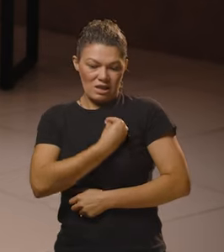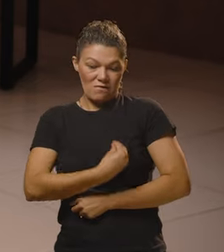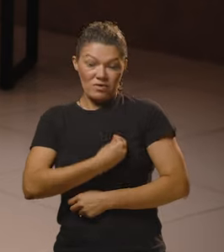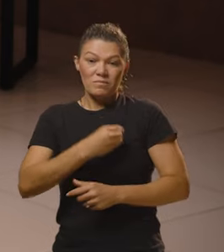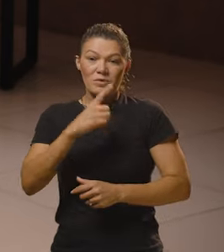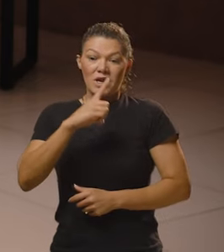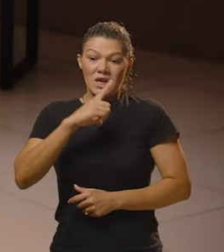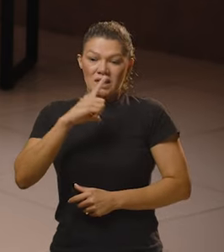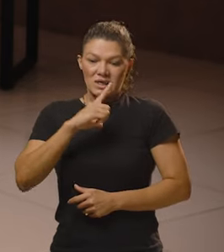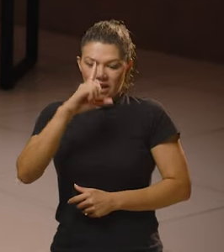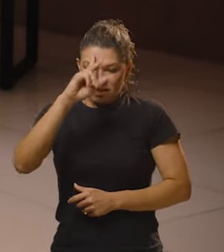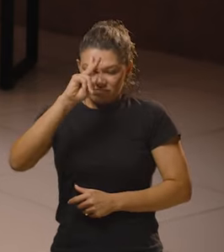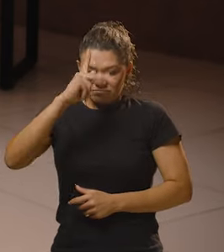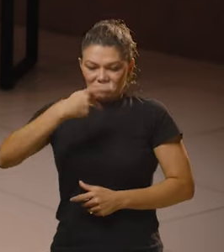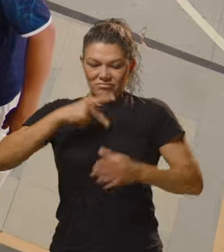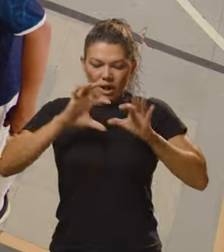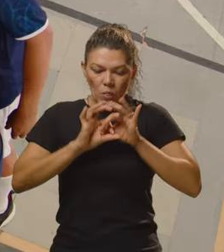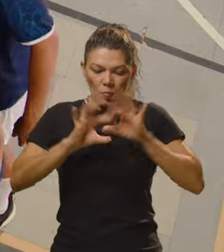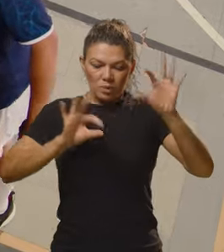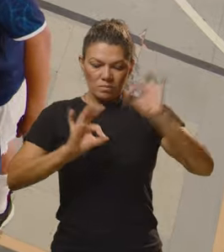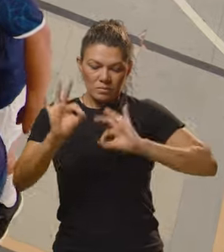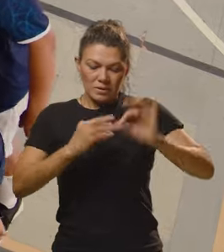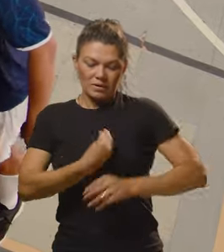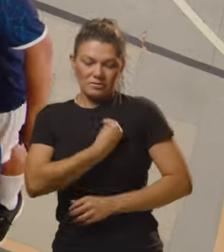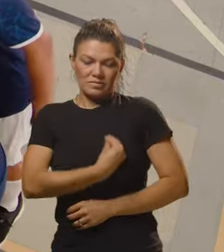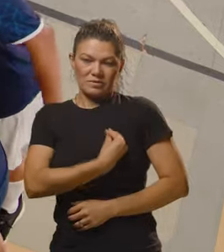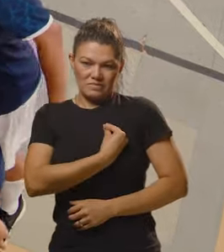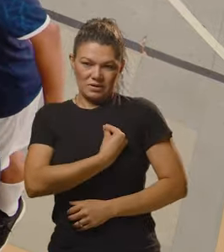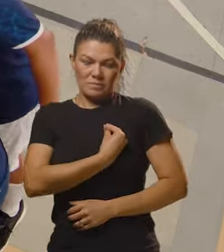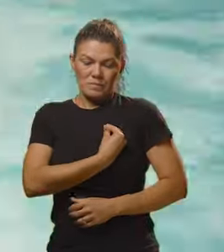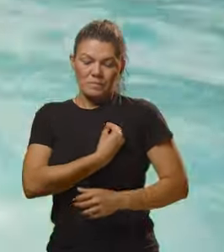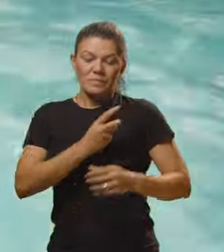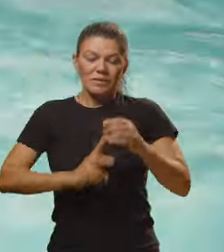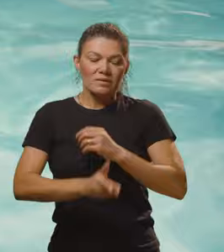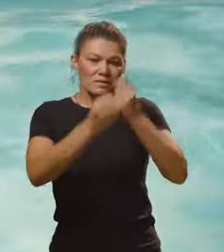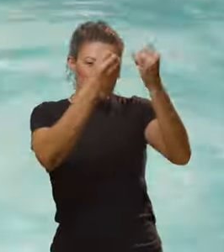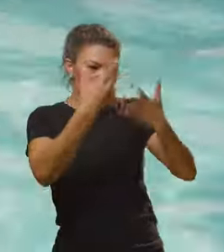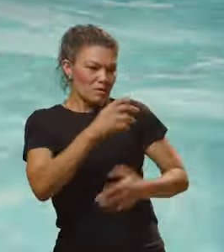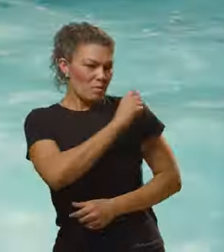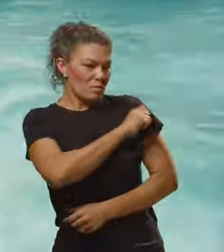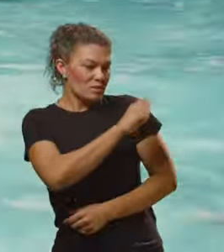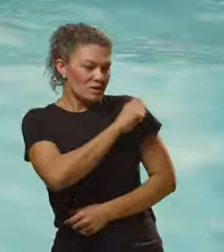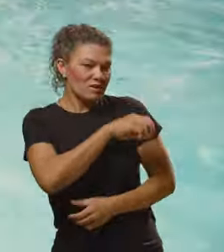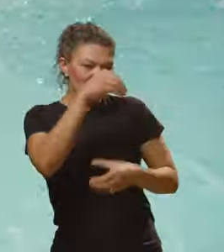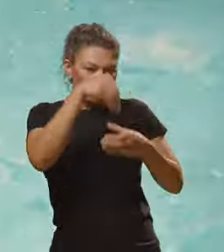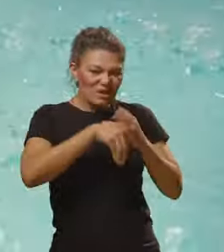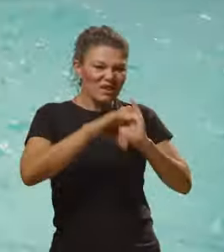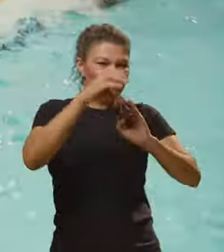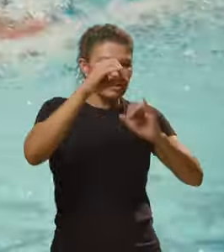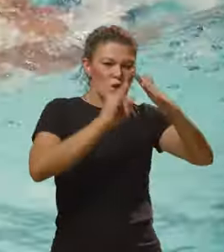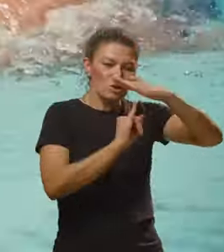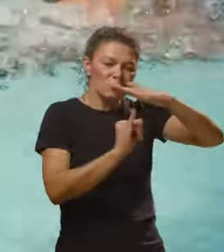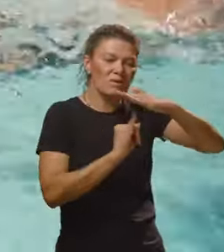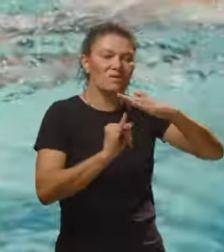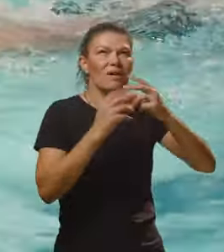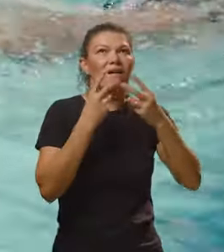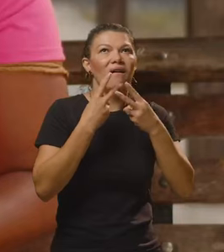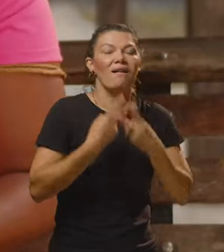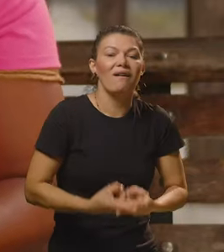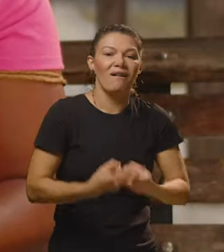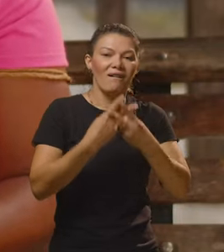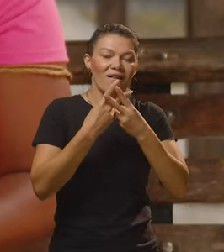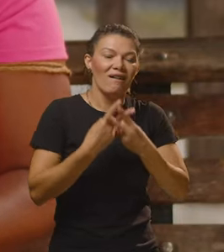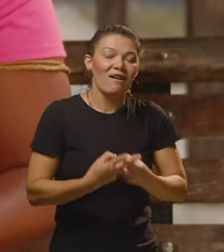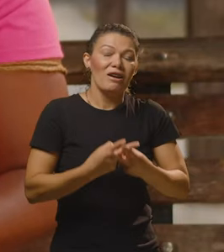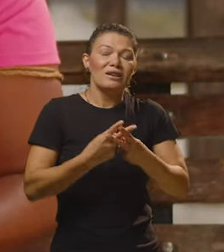eles ganham autonomia, eles são preparados para a vida. Eu sempre falo para os alunos, né? Quando eles estão dentro do IFE é assim, não aguentam